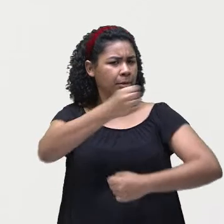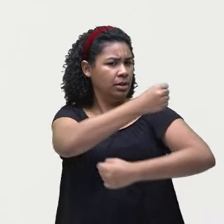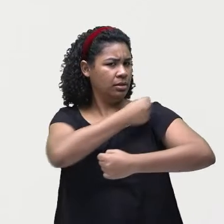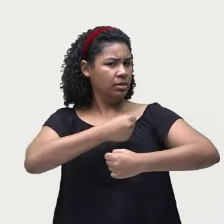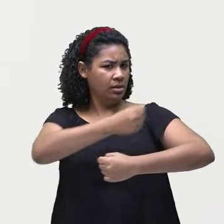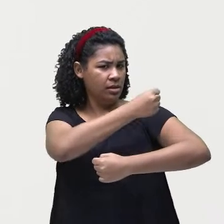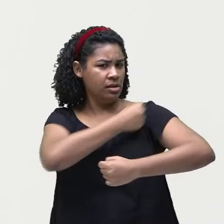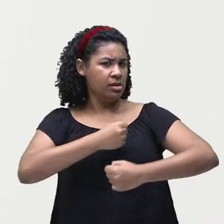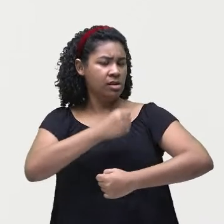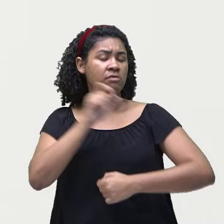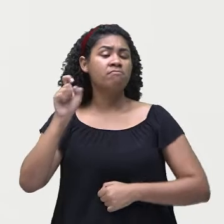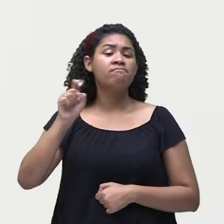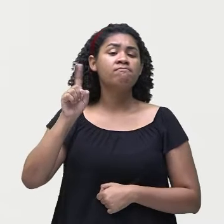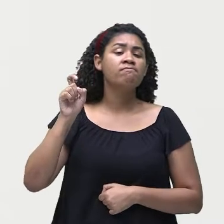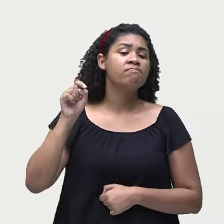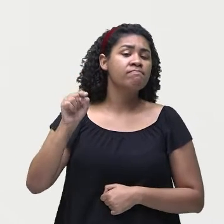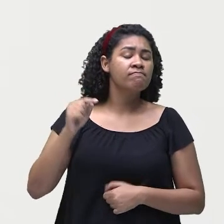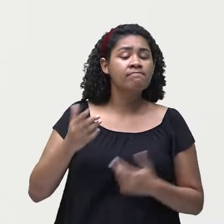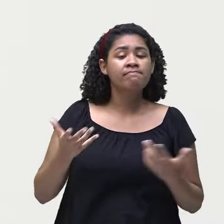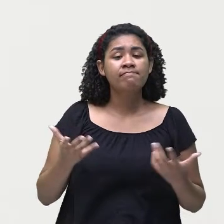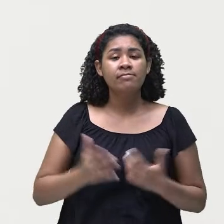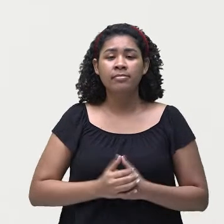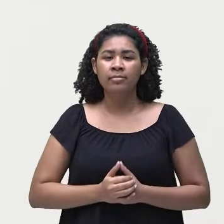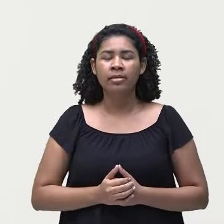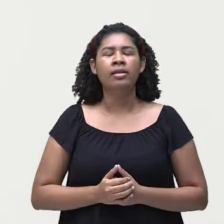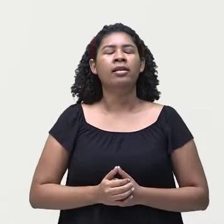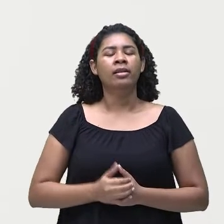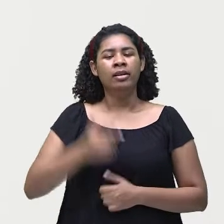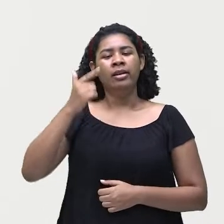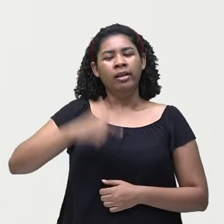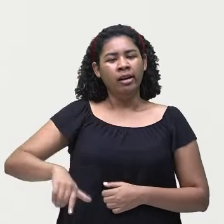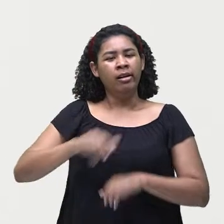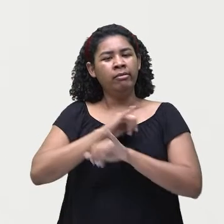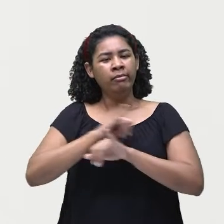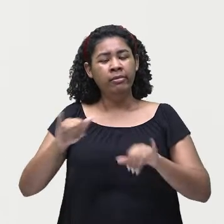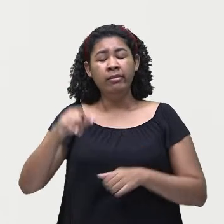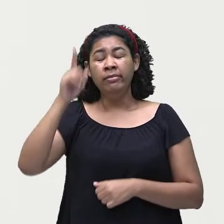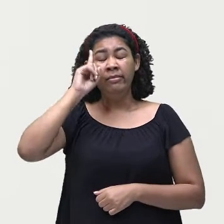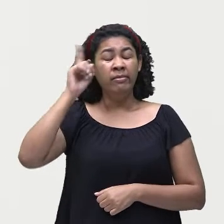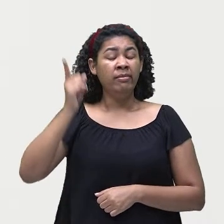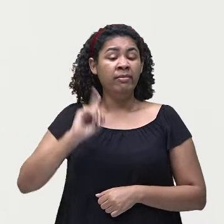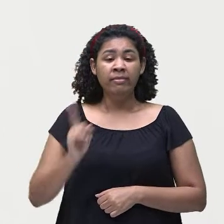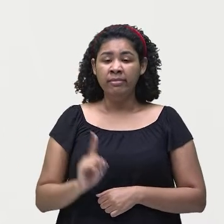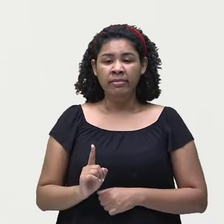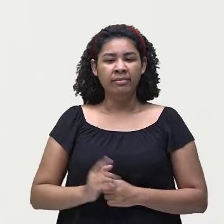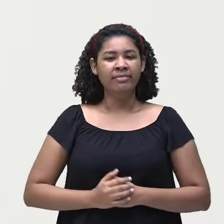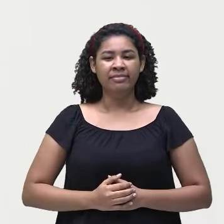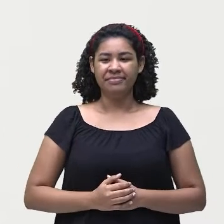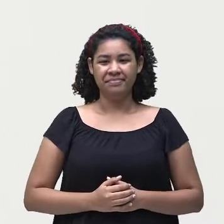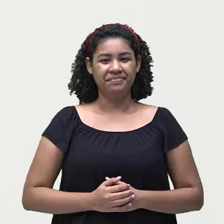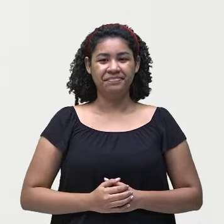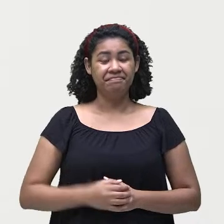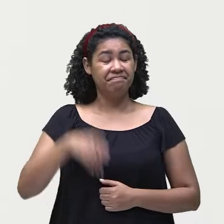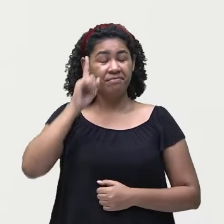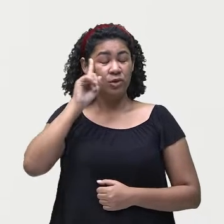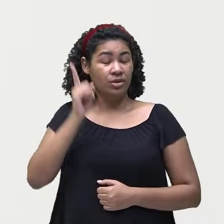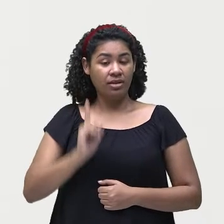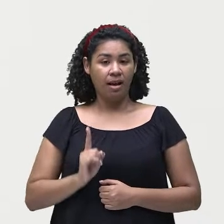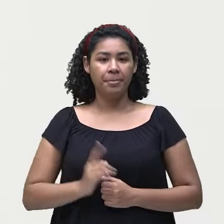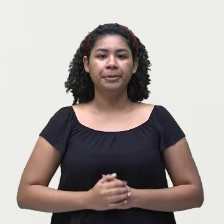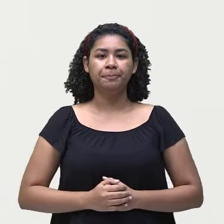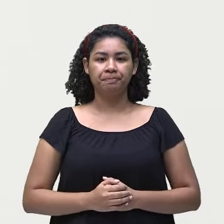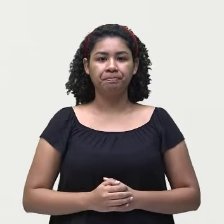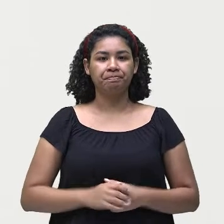Então, mais uma vez, olha, eu vou dizer que ela não sabe cozinhar, mas ela não sabe cozinhar de jeito nenhum. Então, vamos